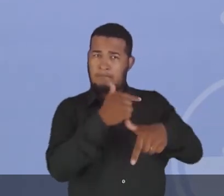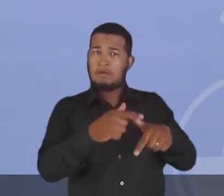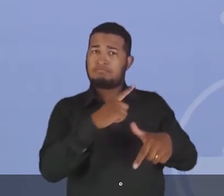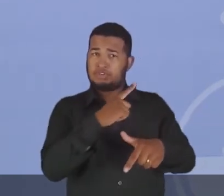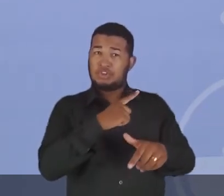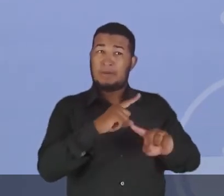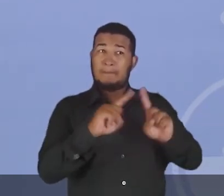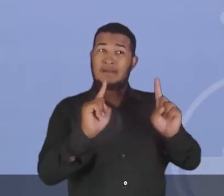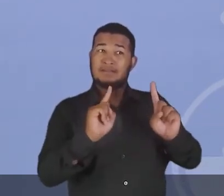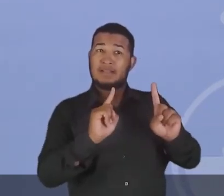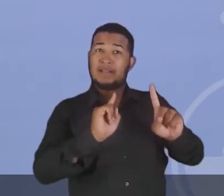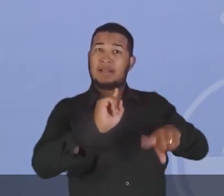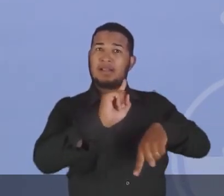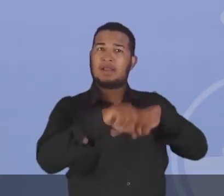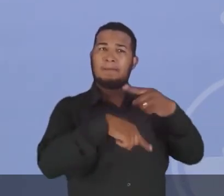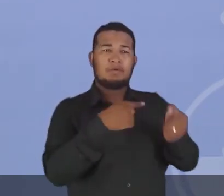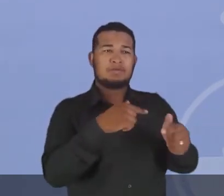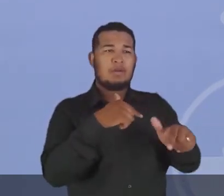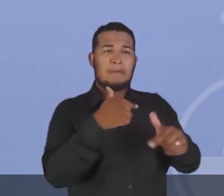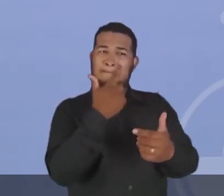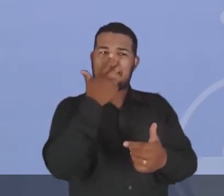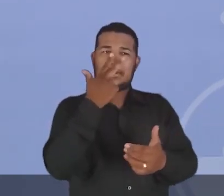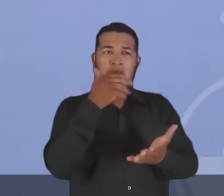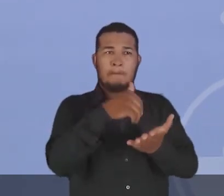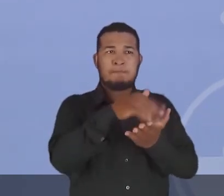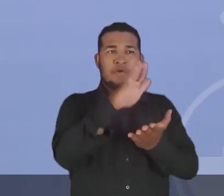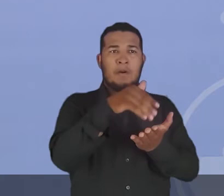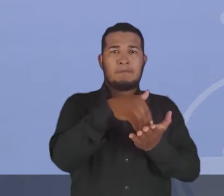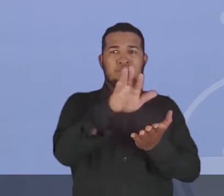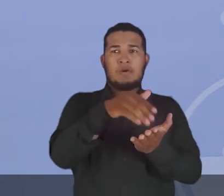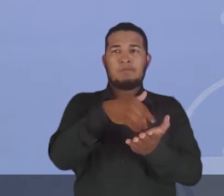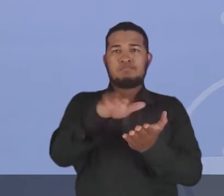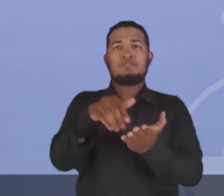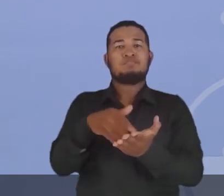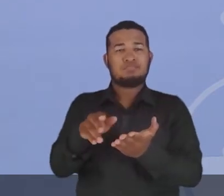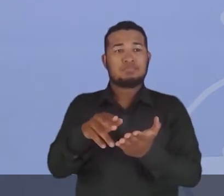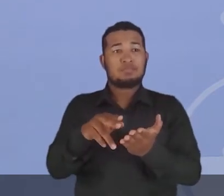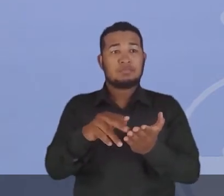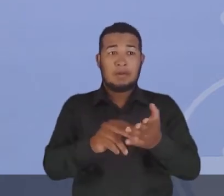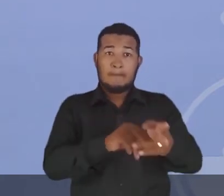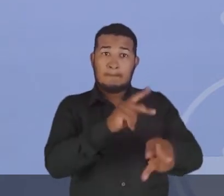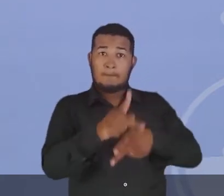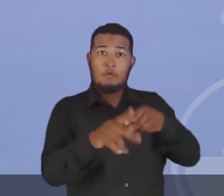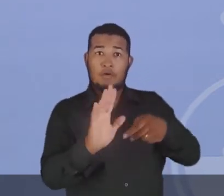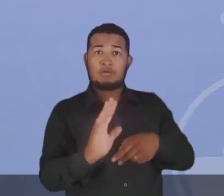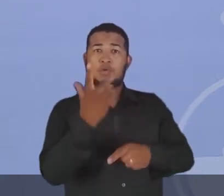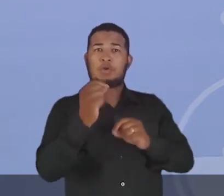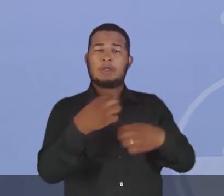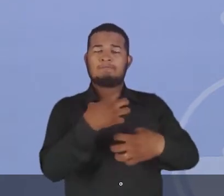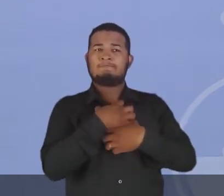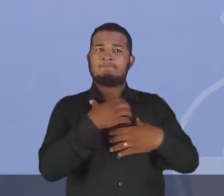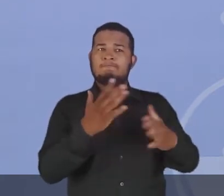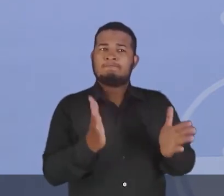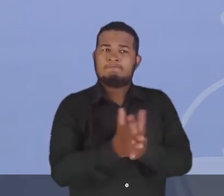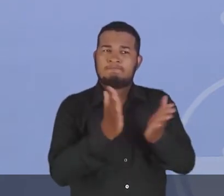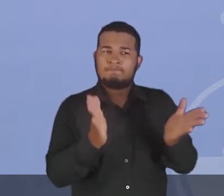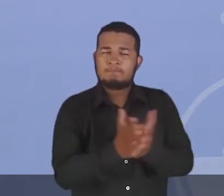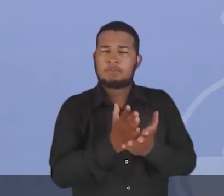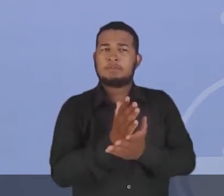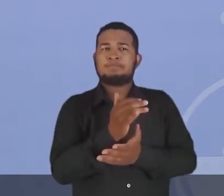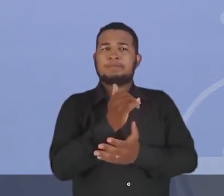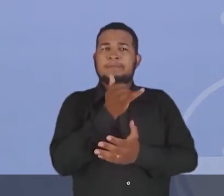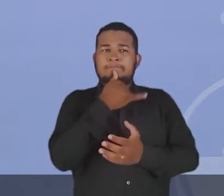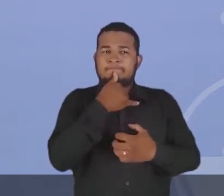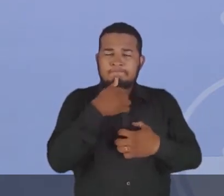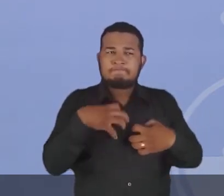Mas depois não. E aí resultou em quê? Numa população carente que queria retornar ao campo.